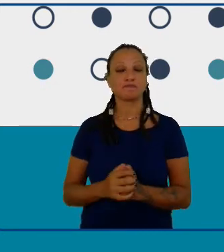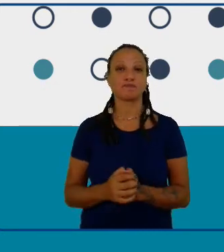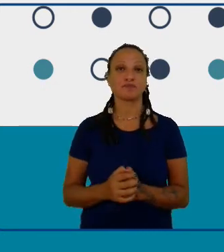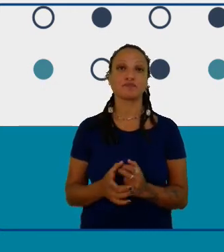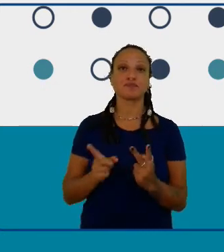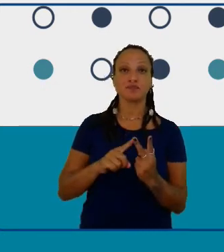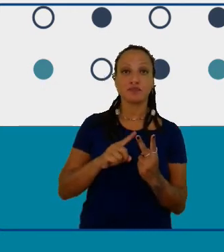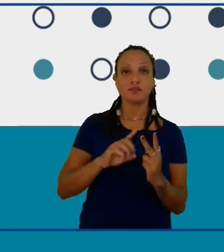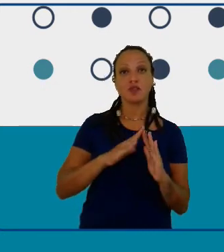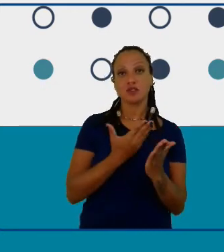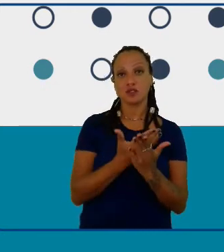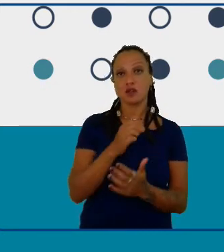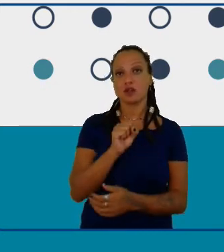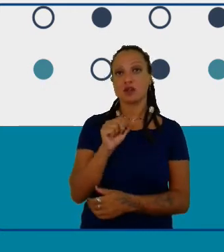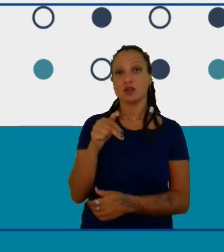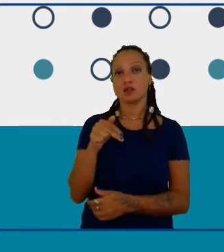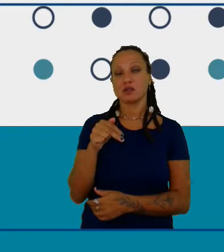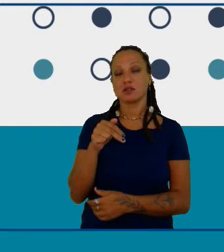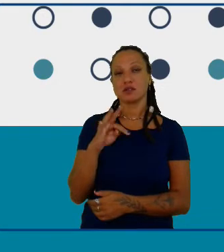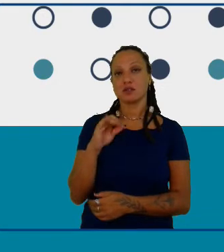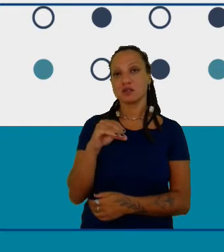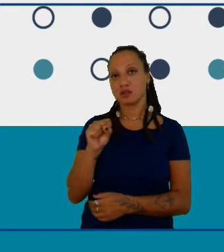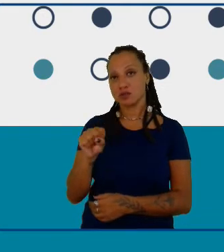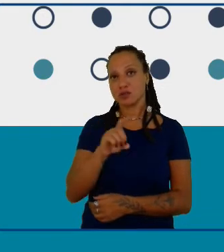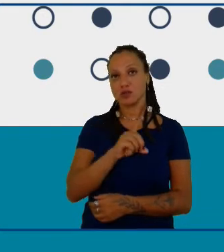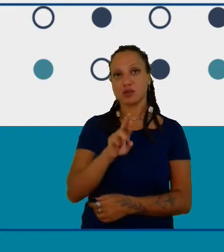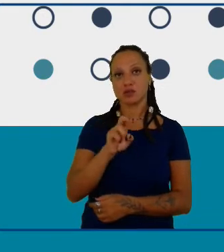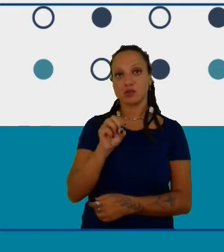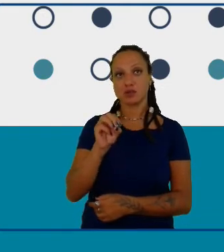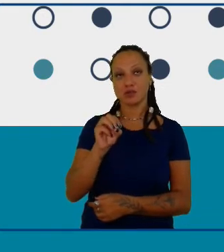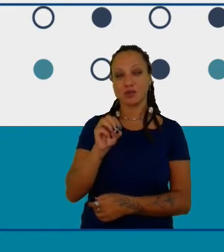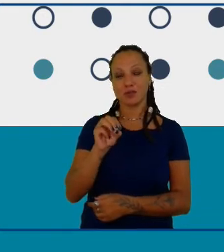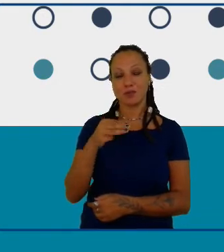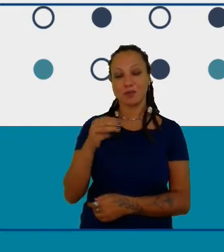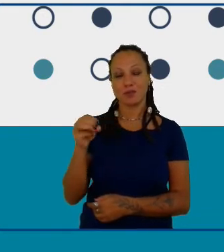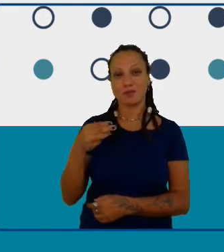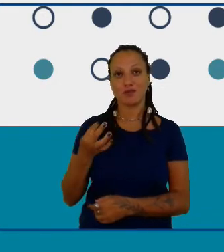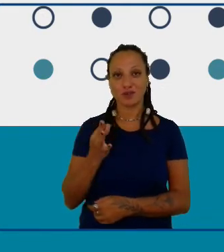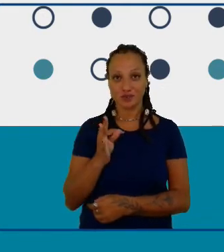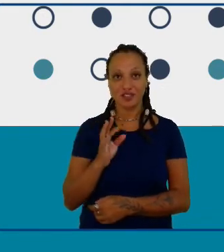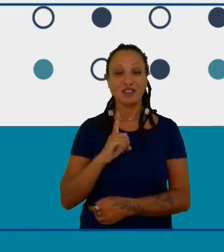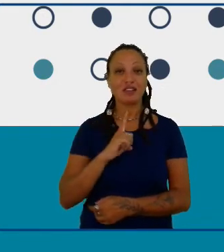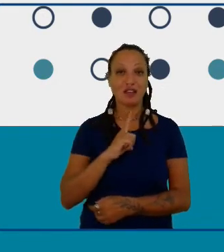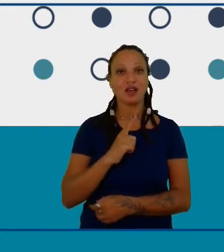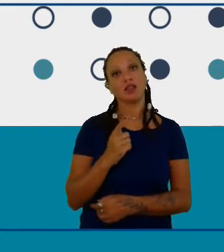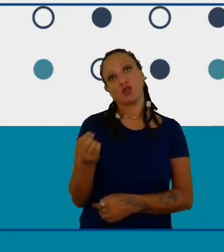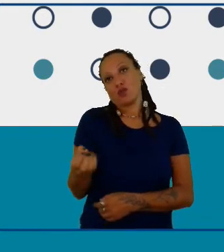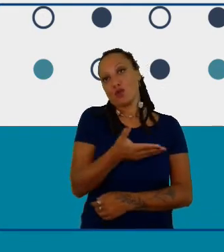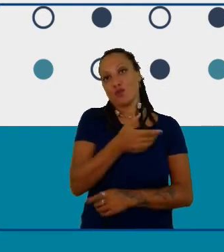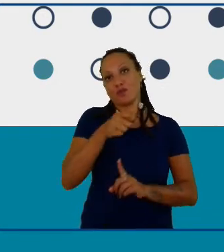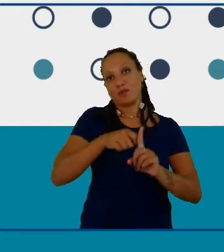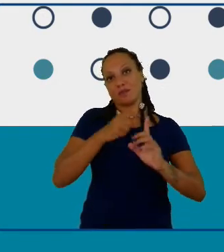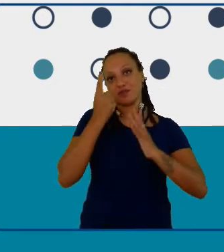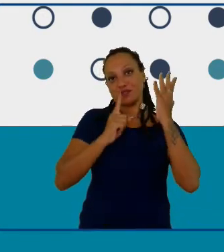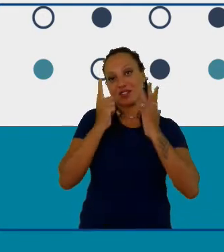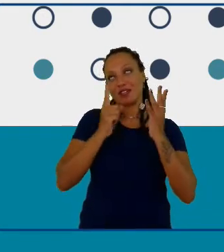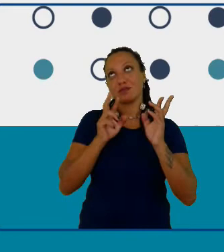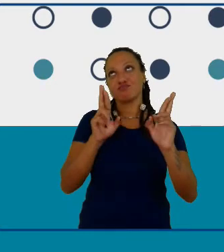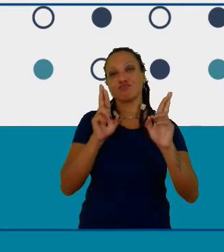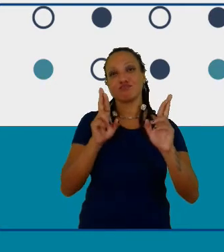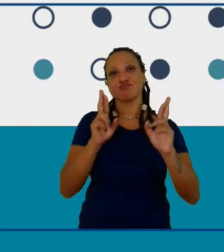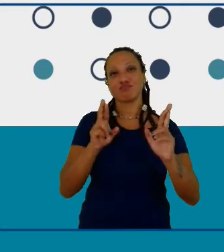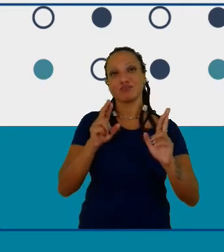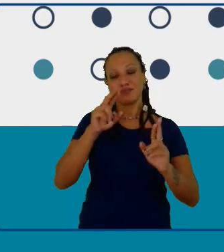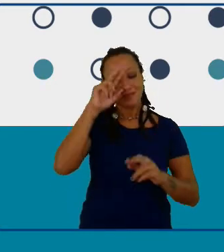clube que também está acontecendo e agora em fevereiro a gente vai começar mais um clube então se Deus quiser sim com muito trabalho com muita